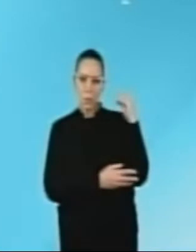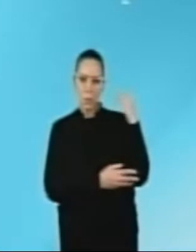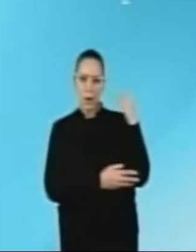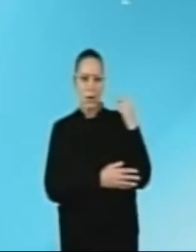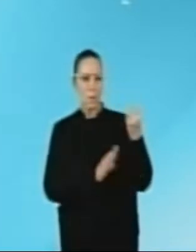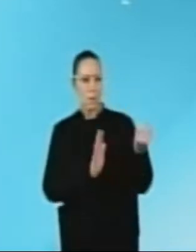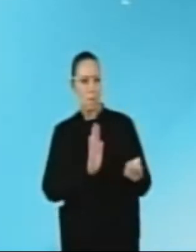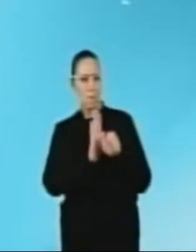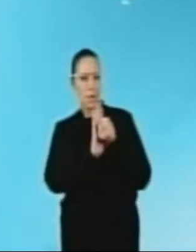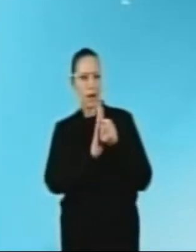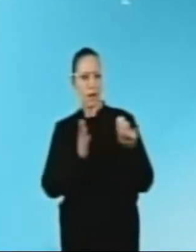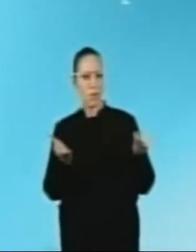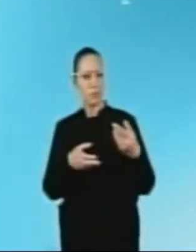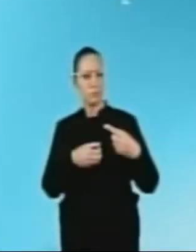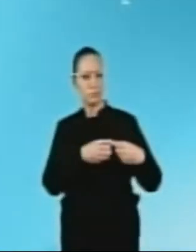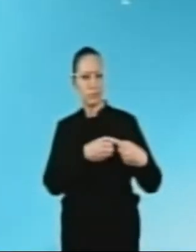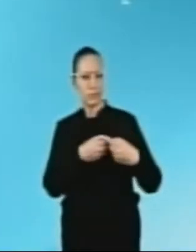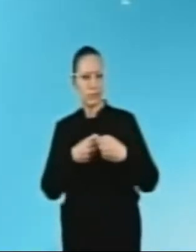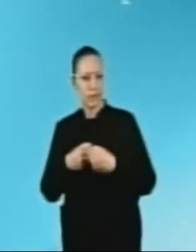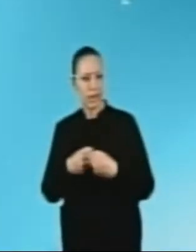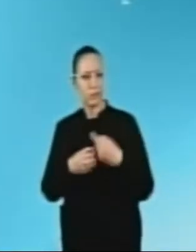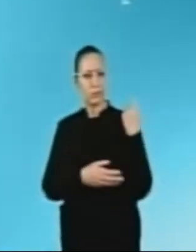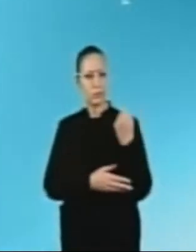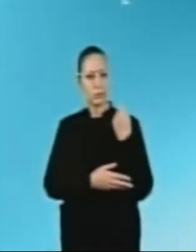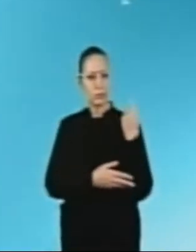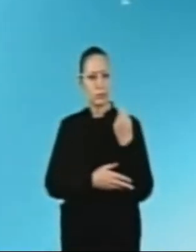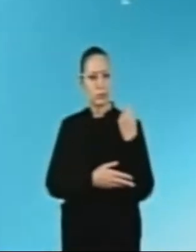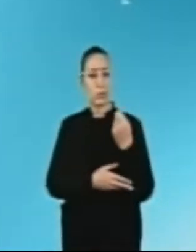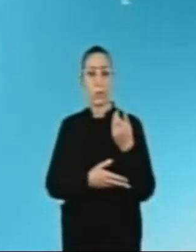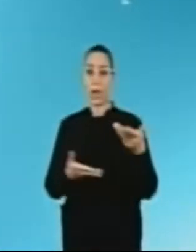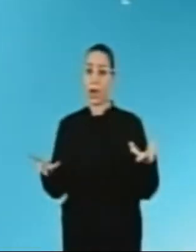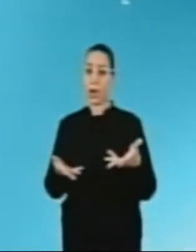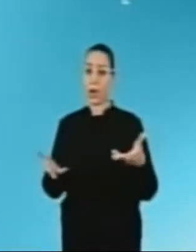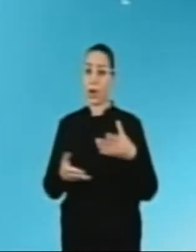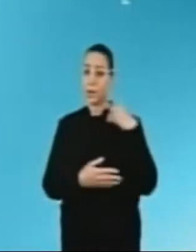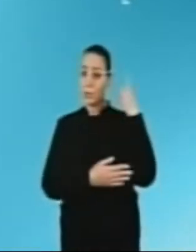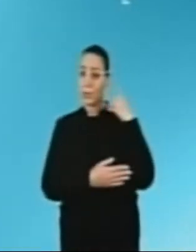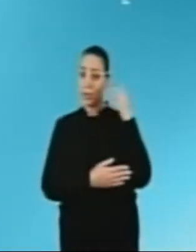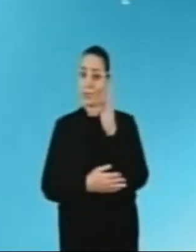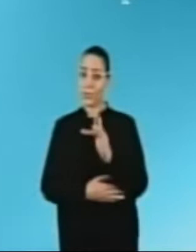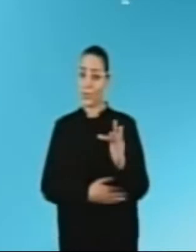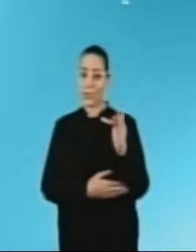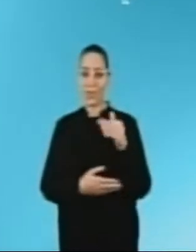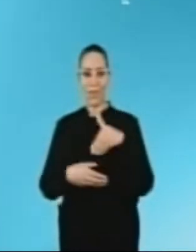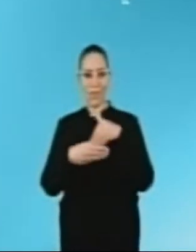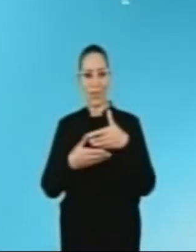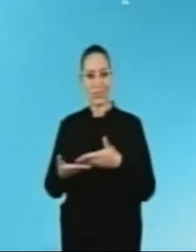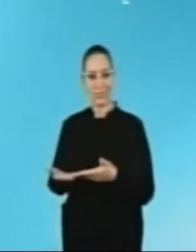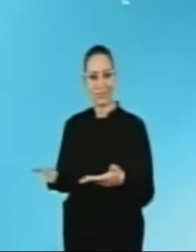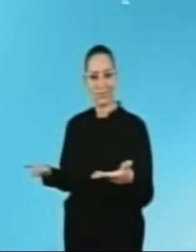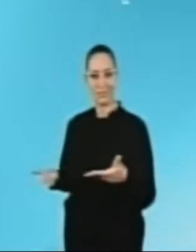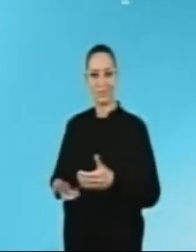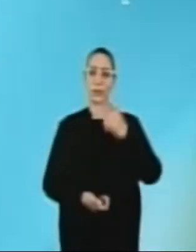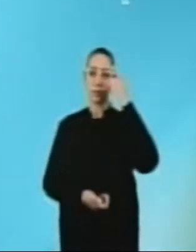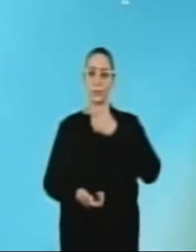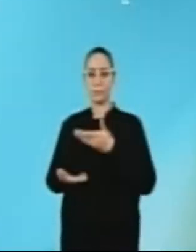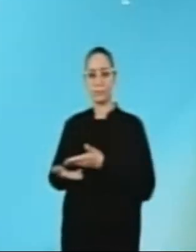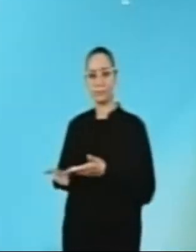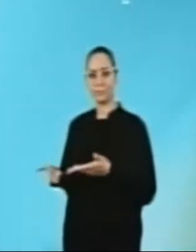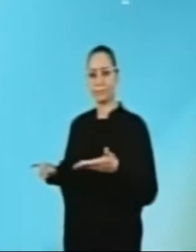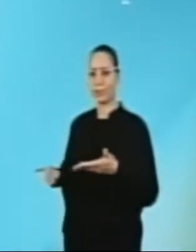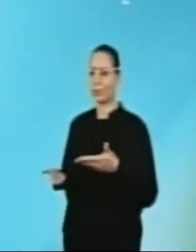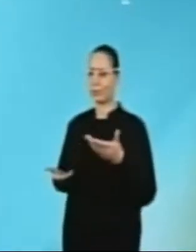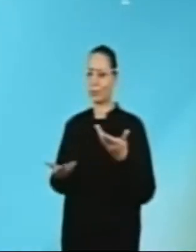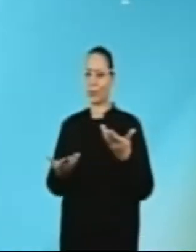Alegre, que deixaram legados que hoje a cidade e Rio Grande colam. Agora é Fortunati, deputado Federal, 4456. Sou